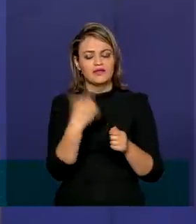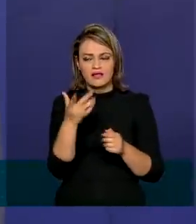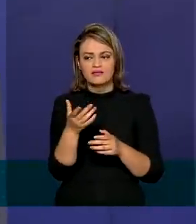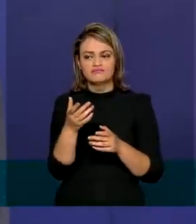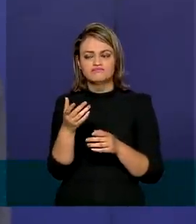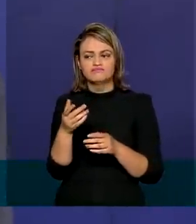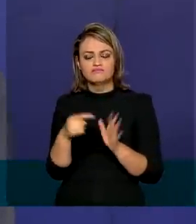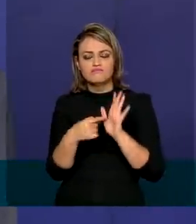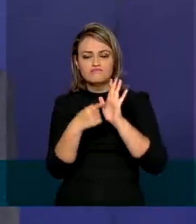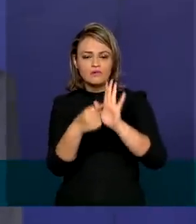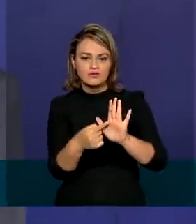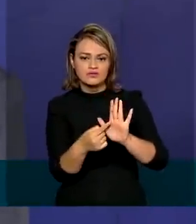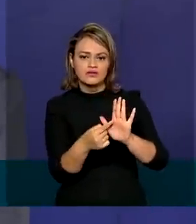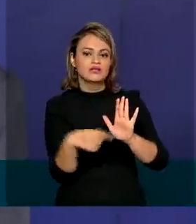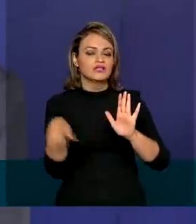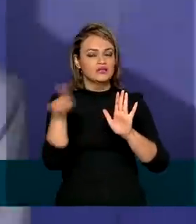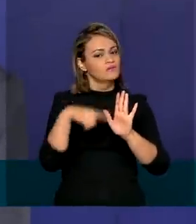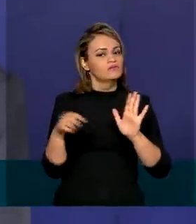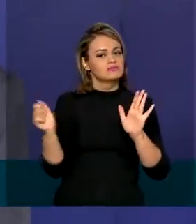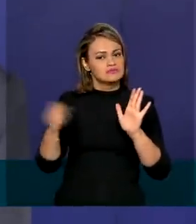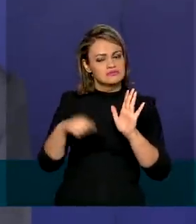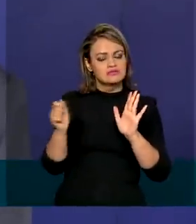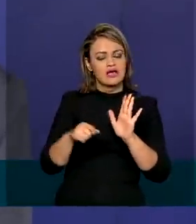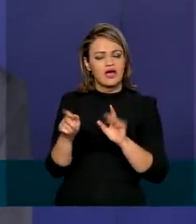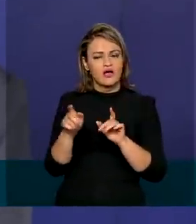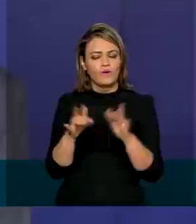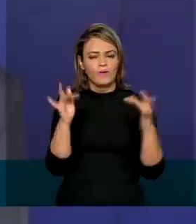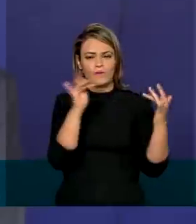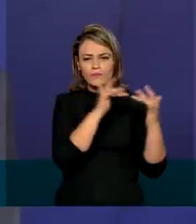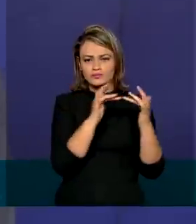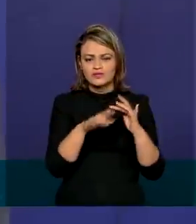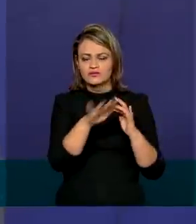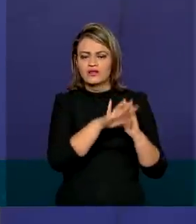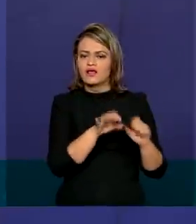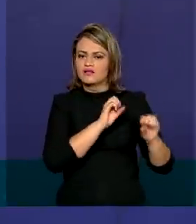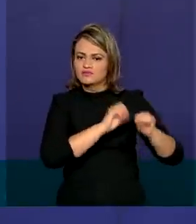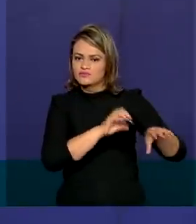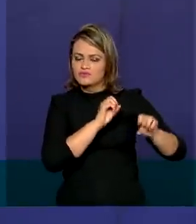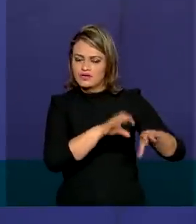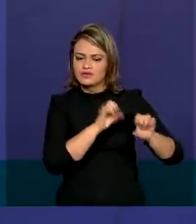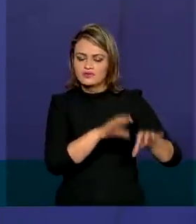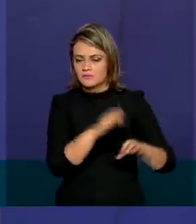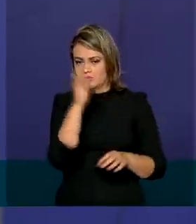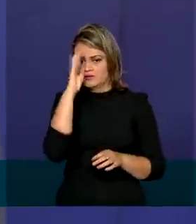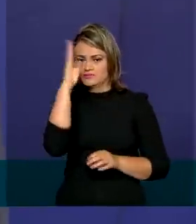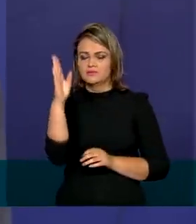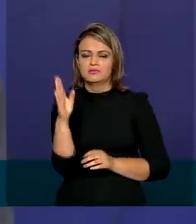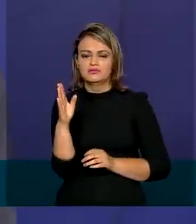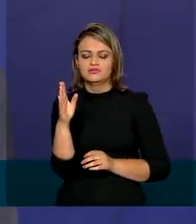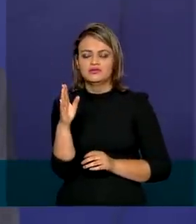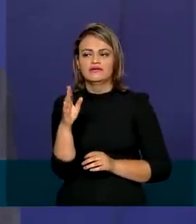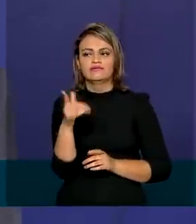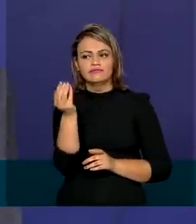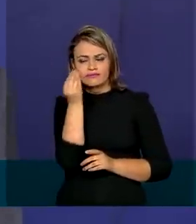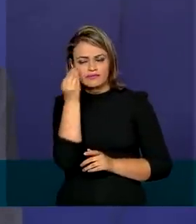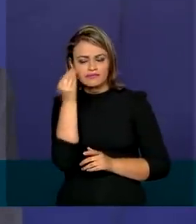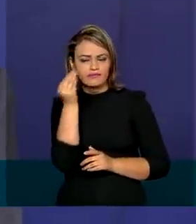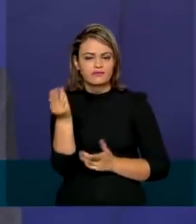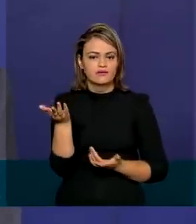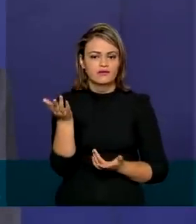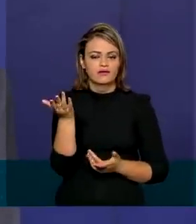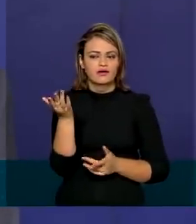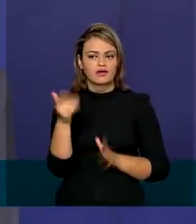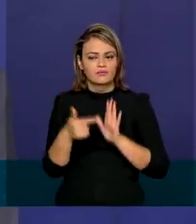indicação de que nós podemos ter pontos de contato na área de educação, sobretudo tentando trazer